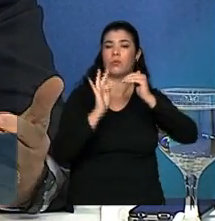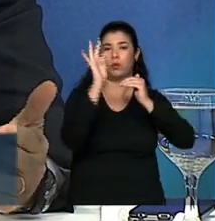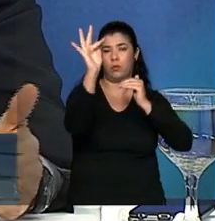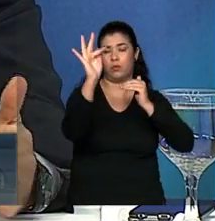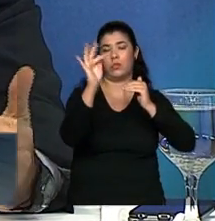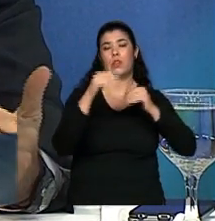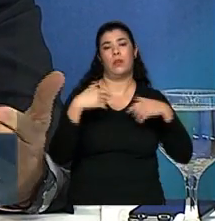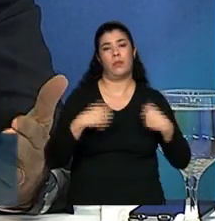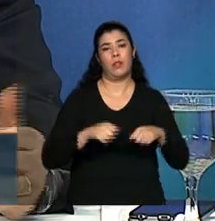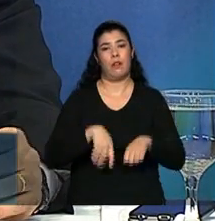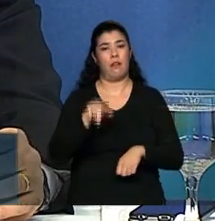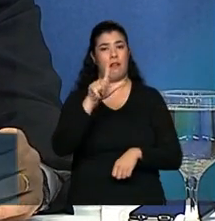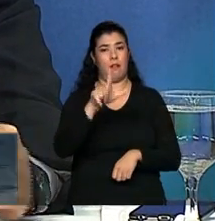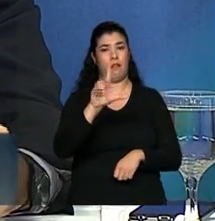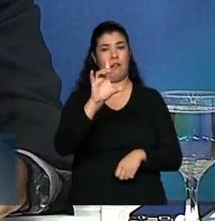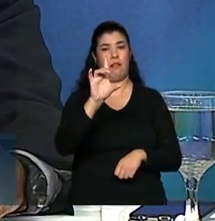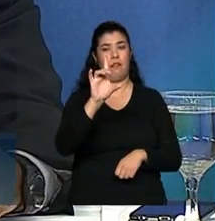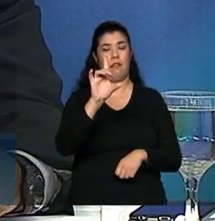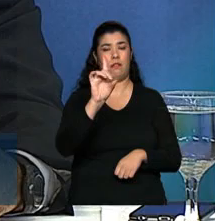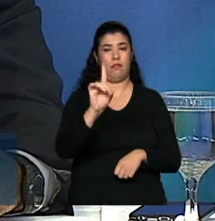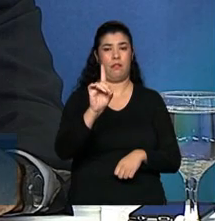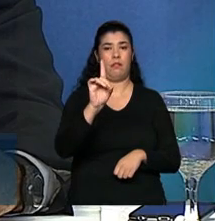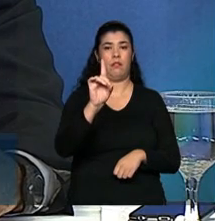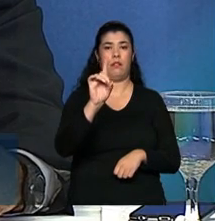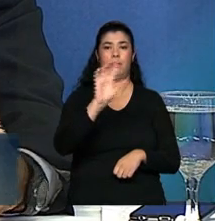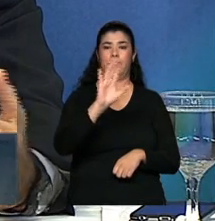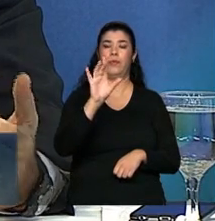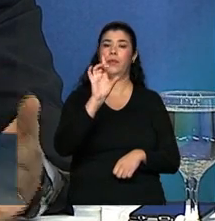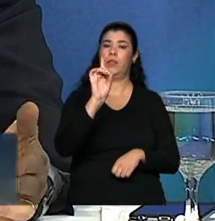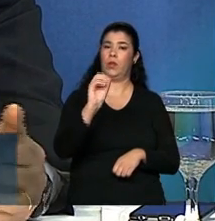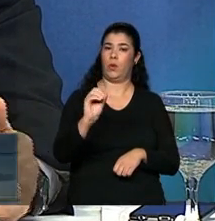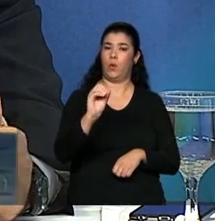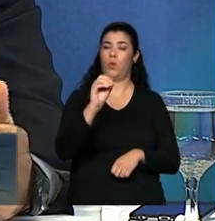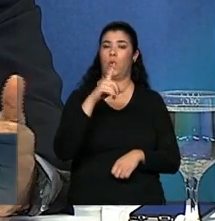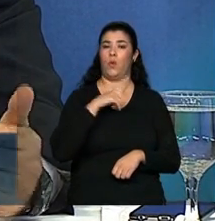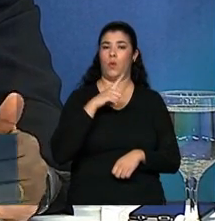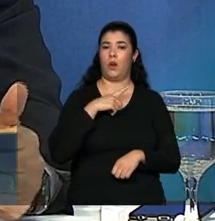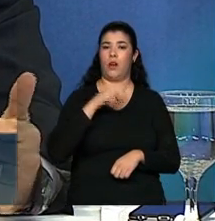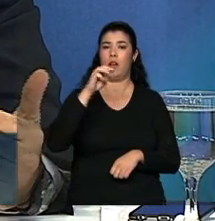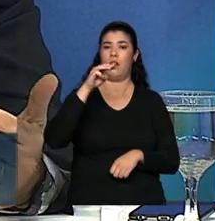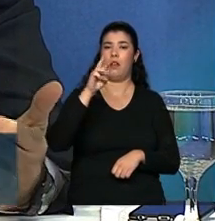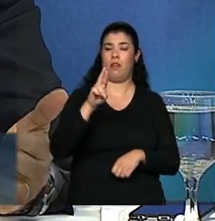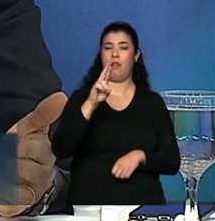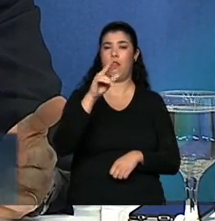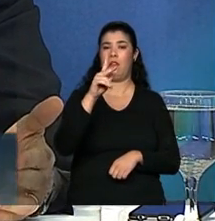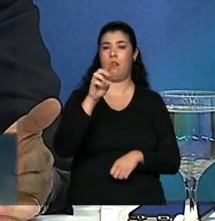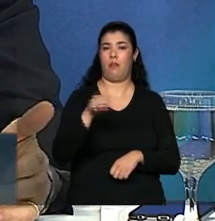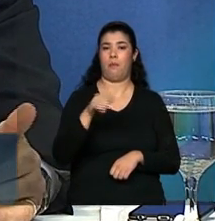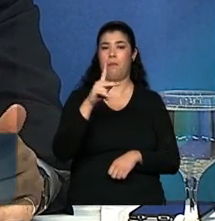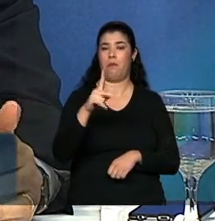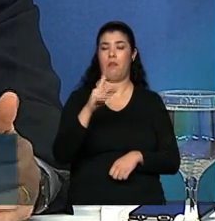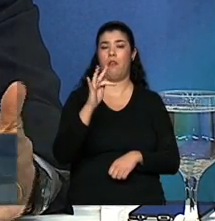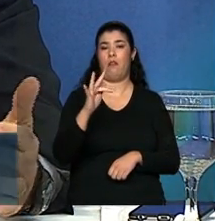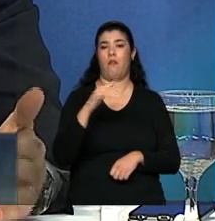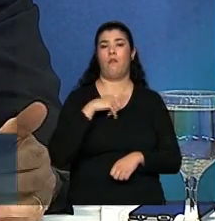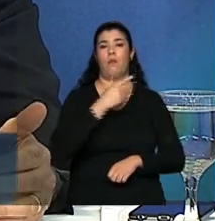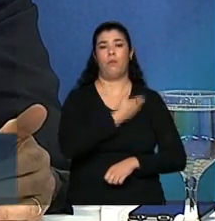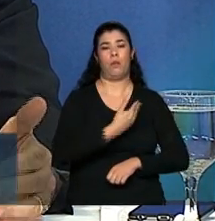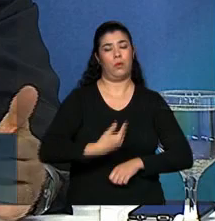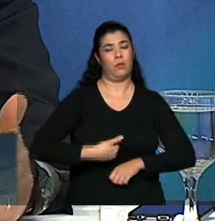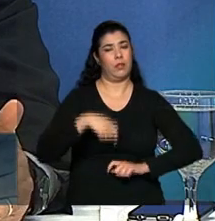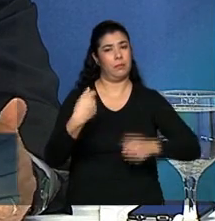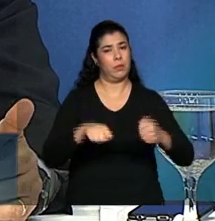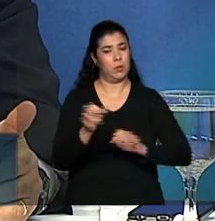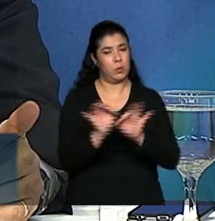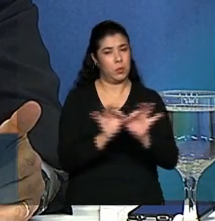A LDO, a própria LRF, determina que o governo faça projeções para a Previdência. Então, nós esperamos